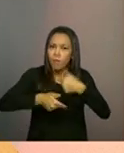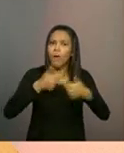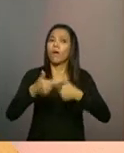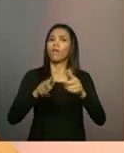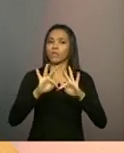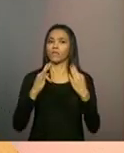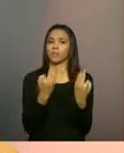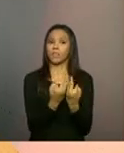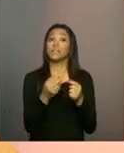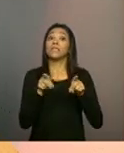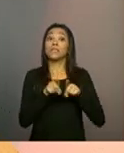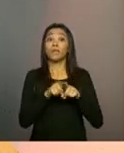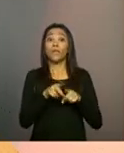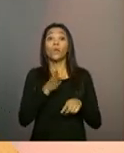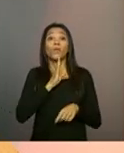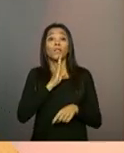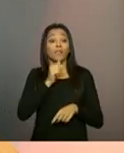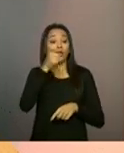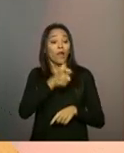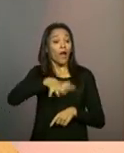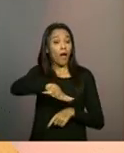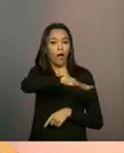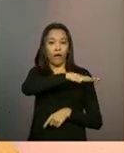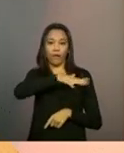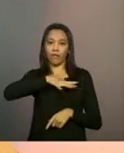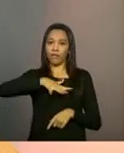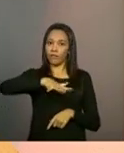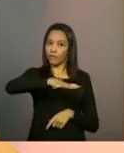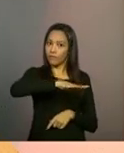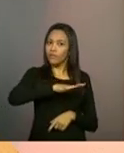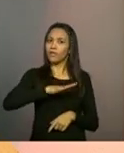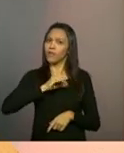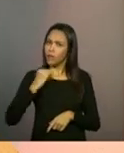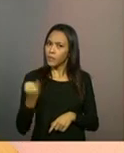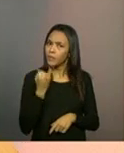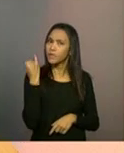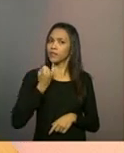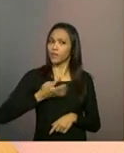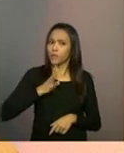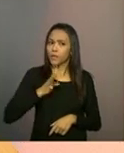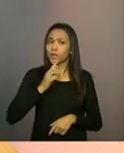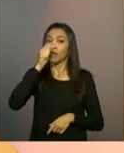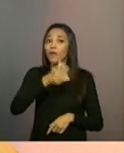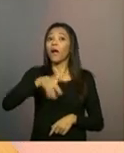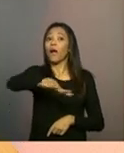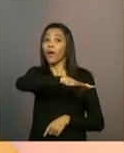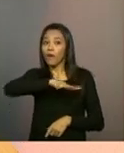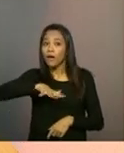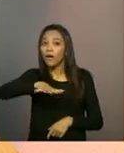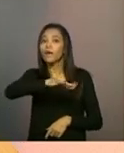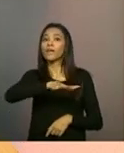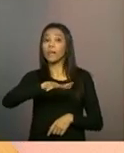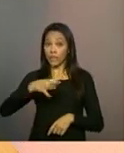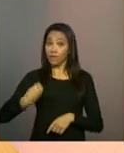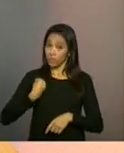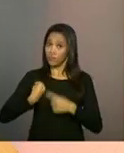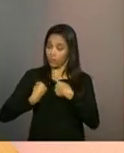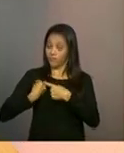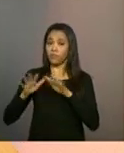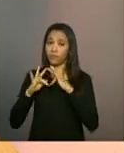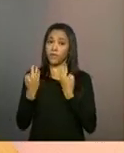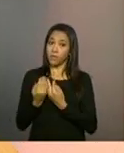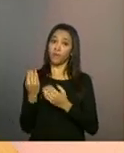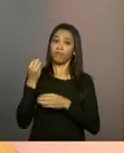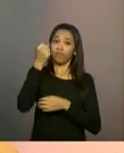e a territorialização, que é a importância de se conhecer, de se estudar esse território para desenvolver as